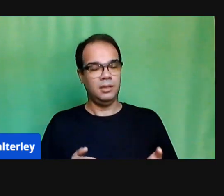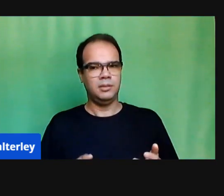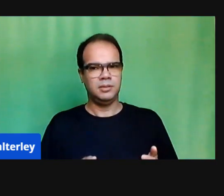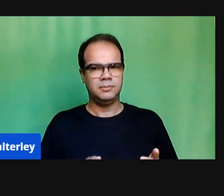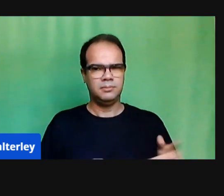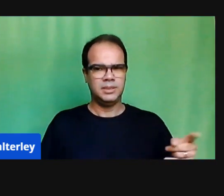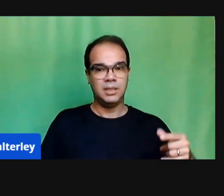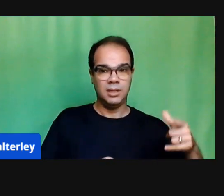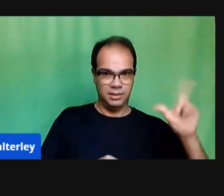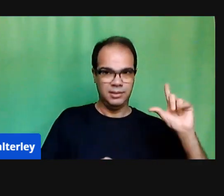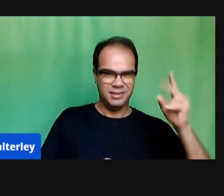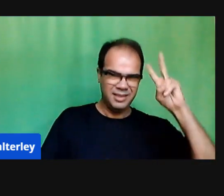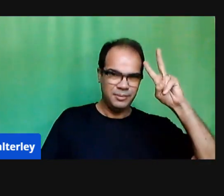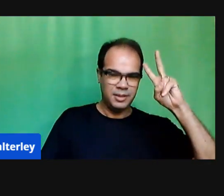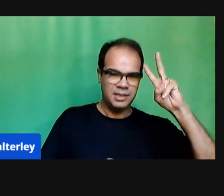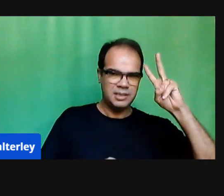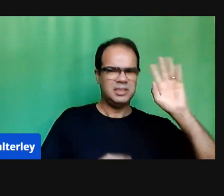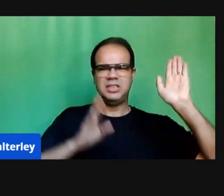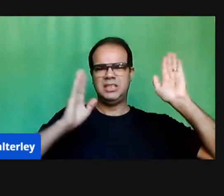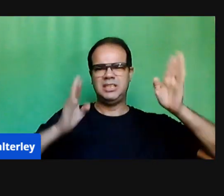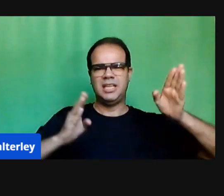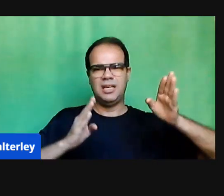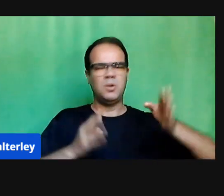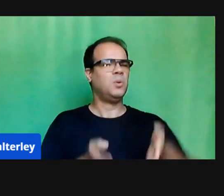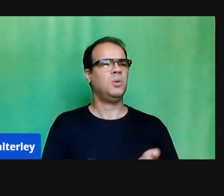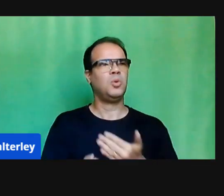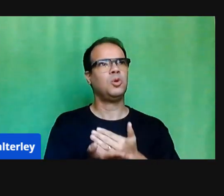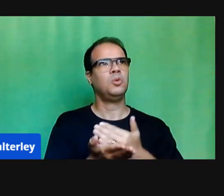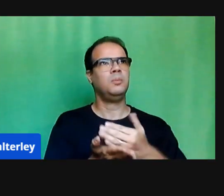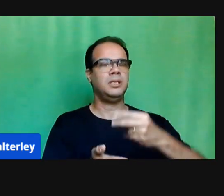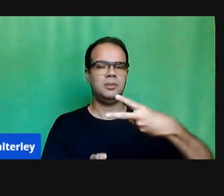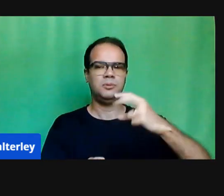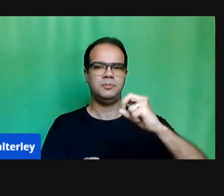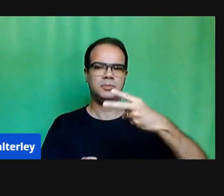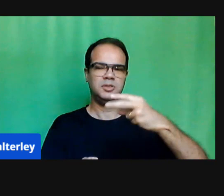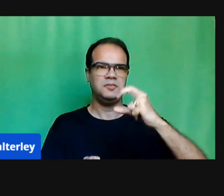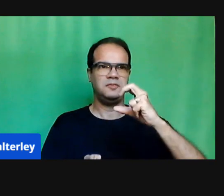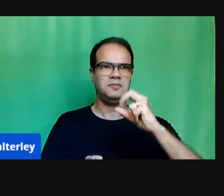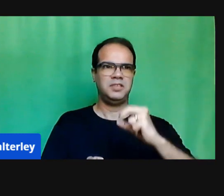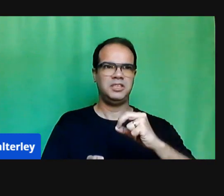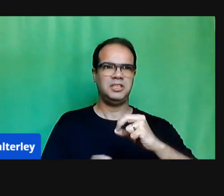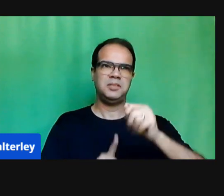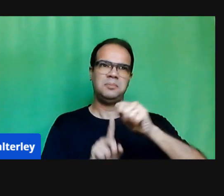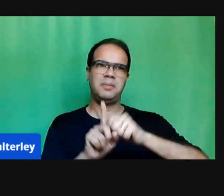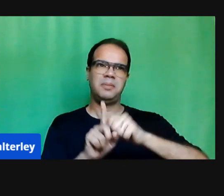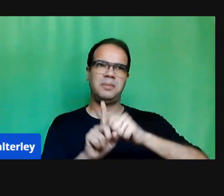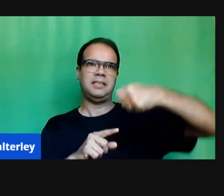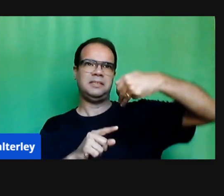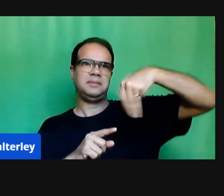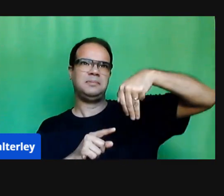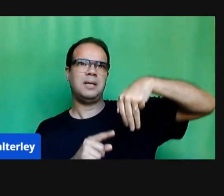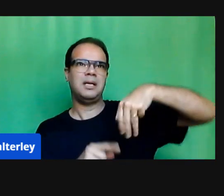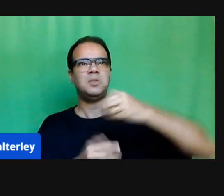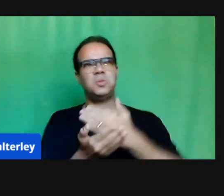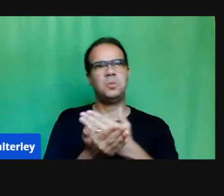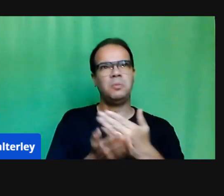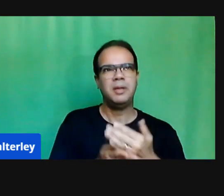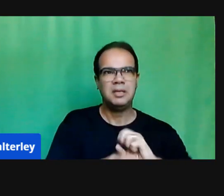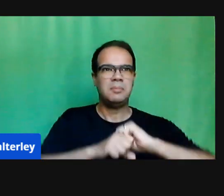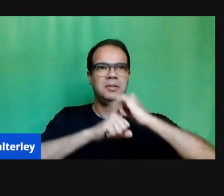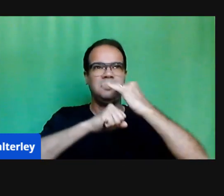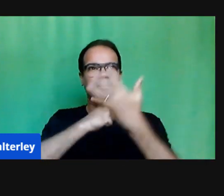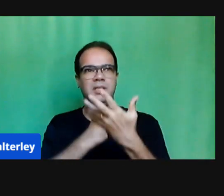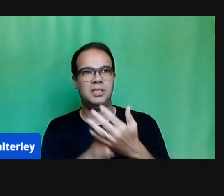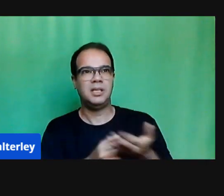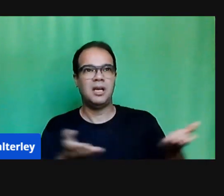fomos preparados, nós não planejamos esse momento. Foi uma ruptura de um processo que nós estávamos vivenciando.